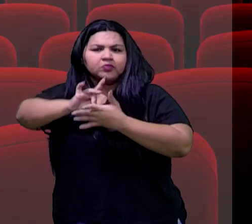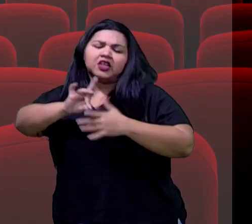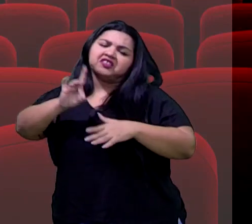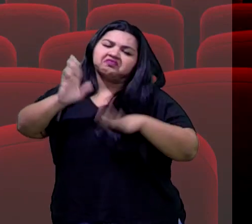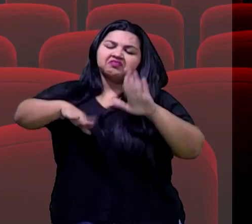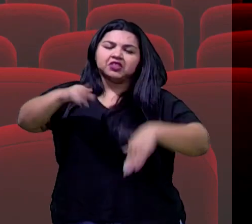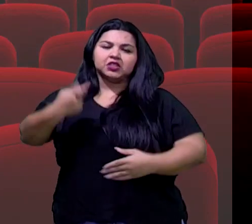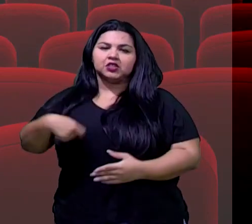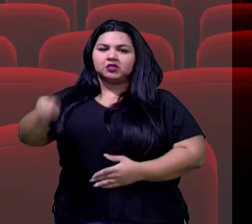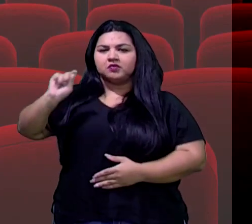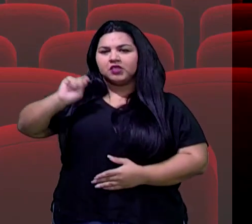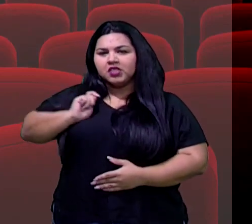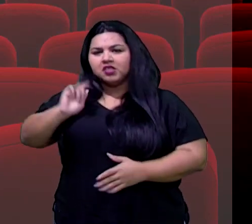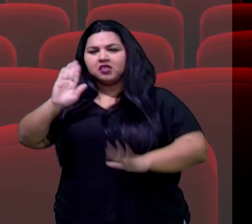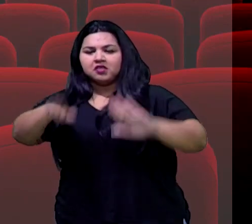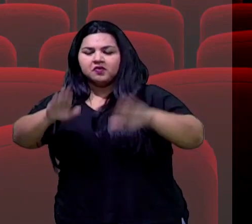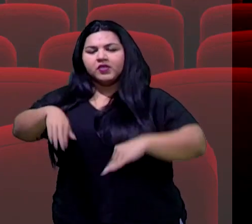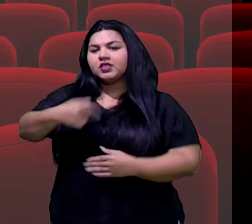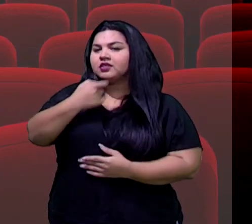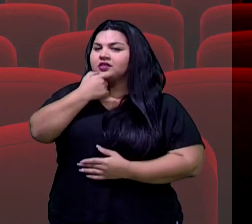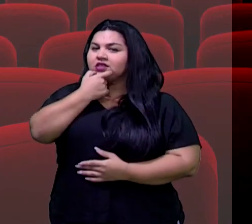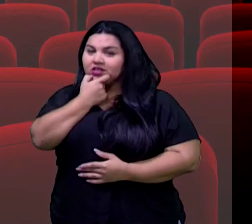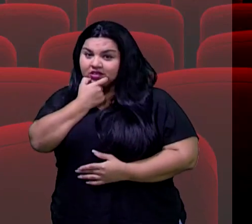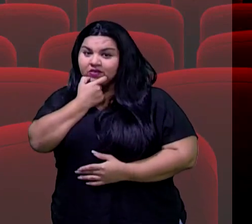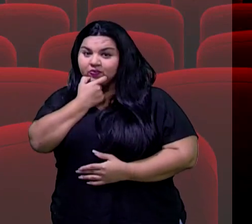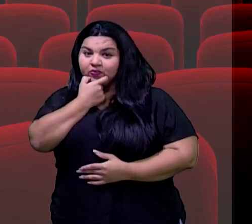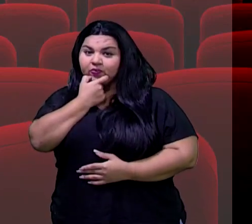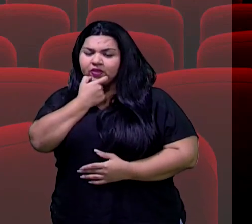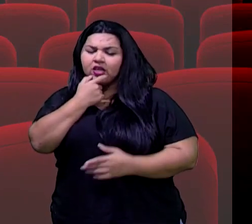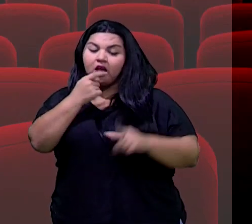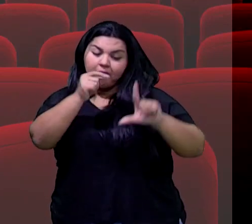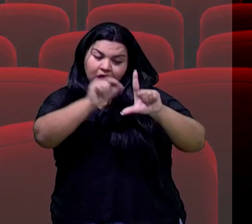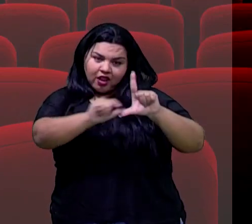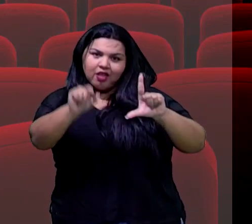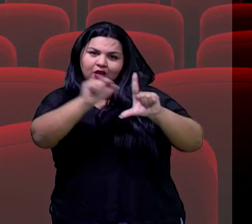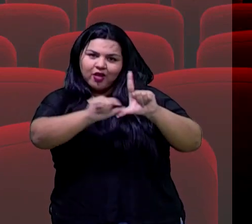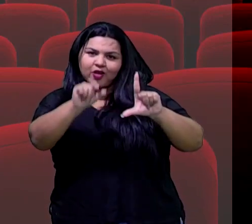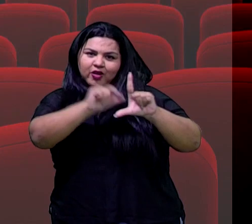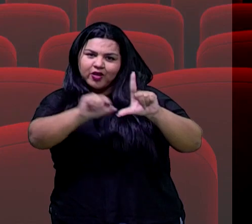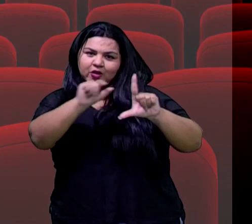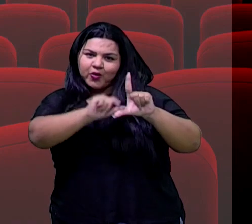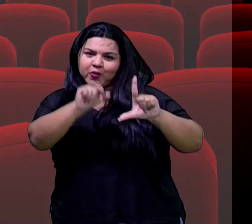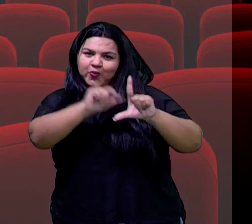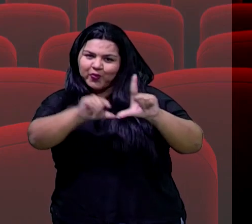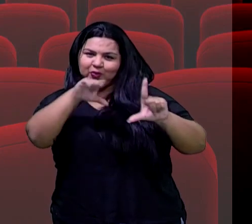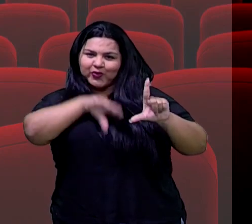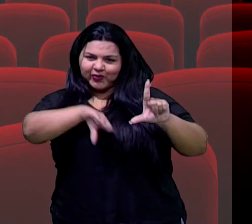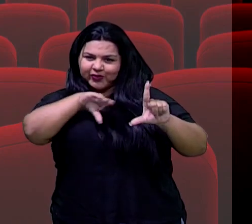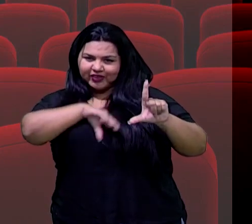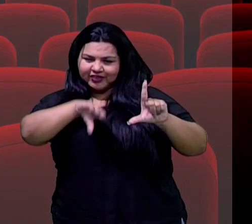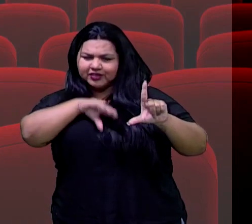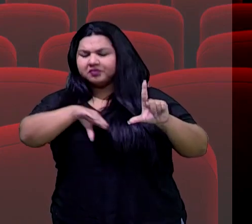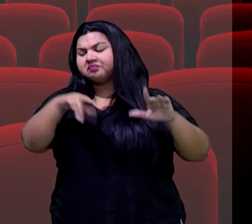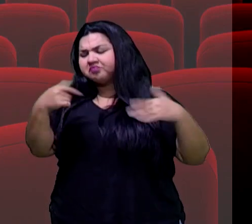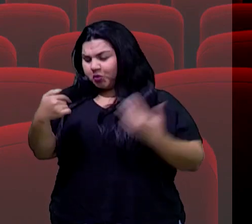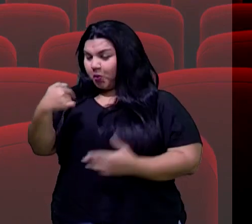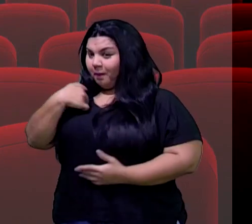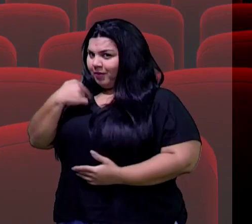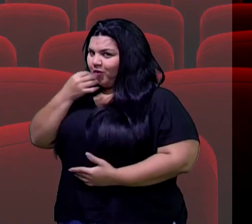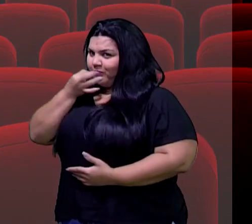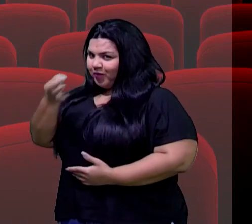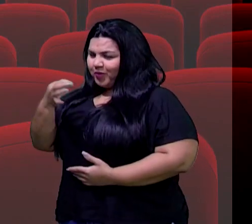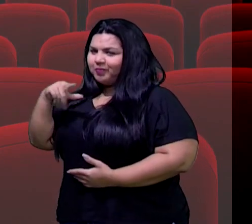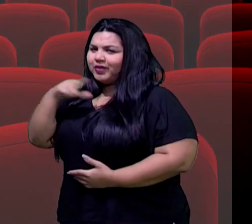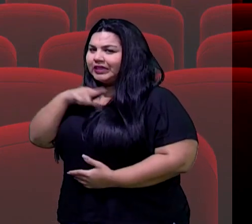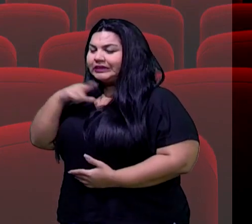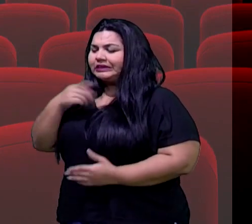espanhola, em inglês, a maioria deles, e a legenda que fica passando embaixo para a gente assistir. Eu, particularmente, no